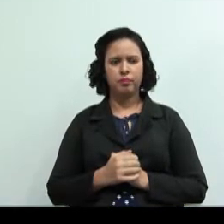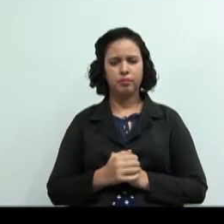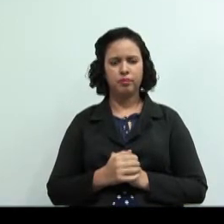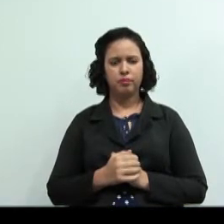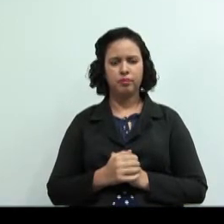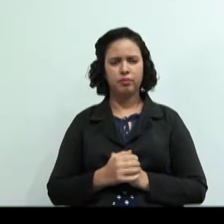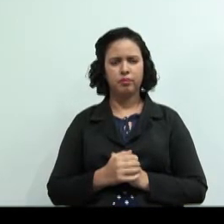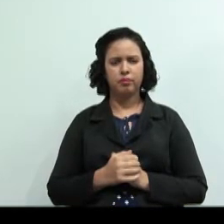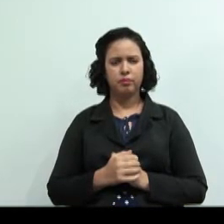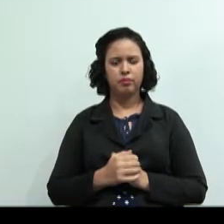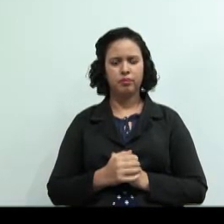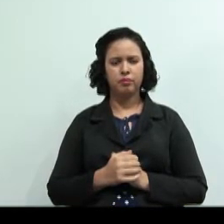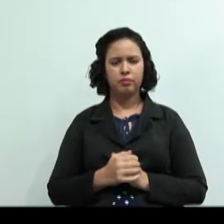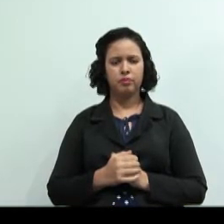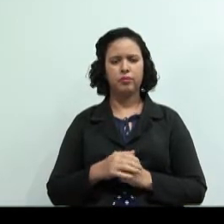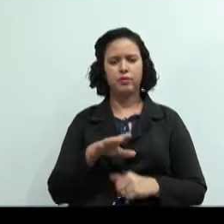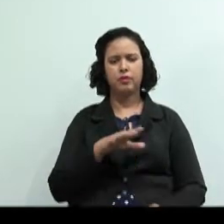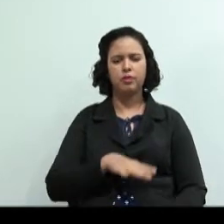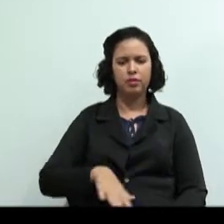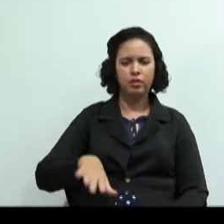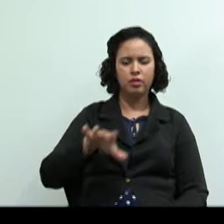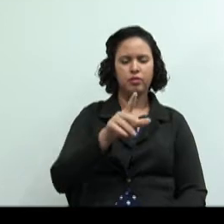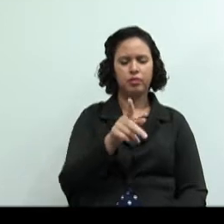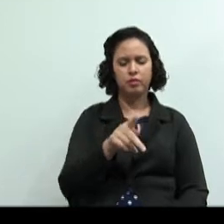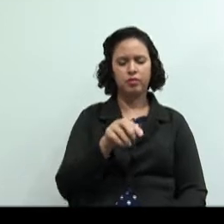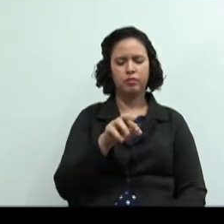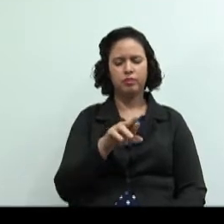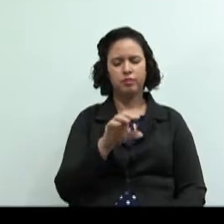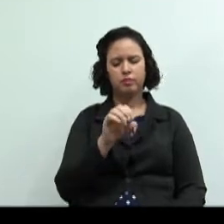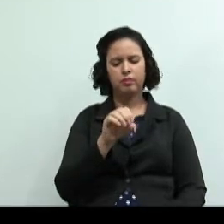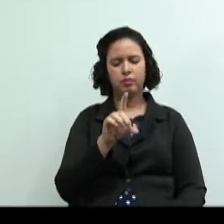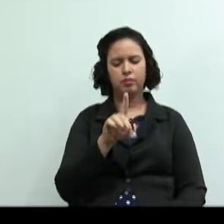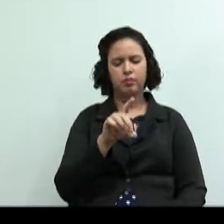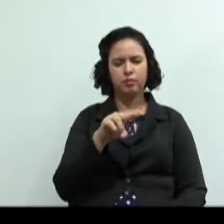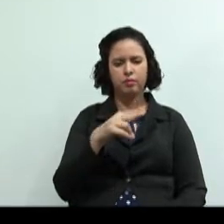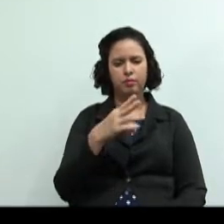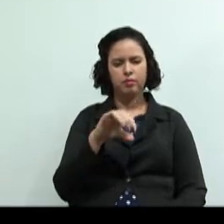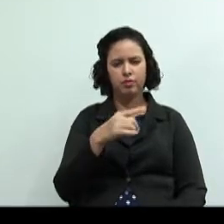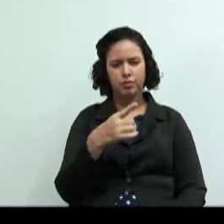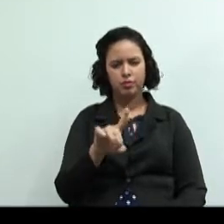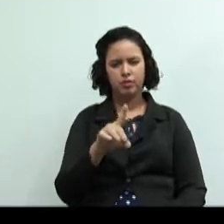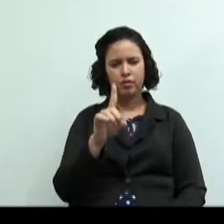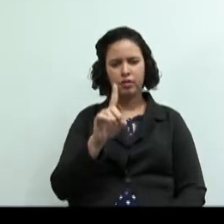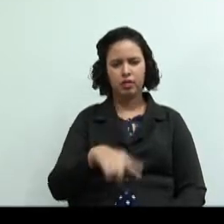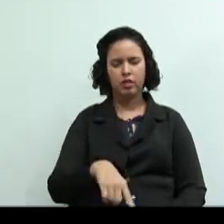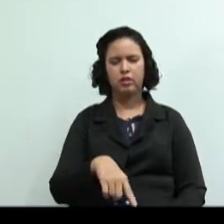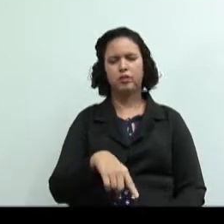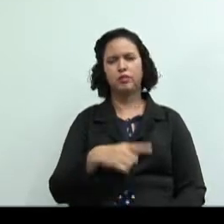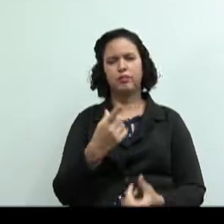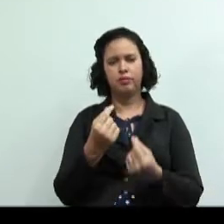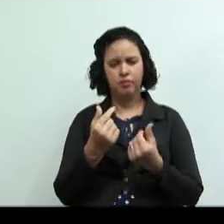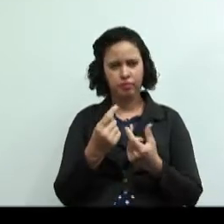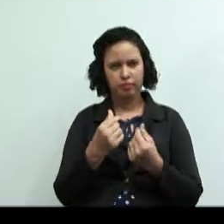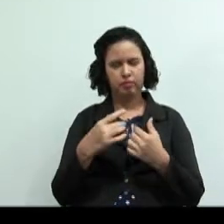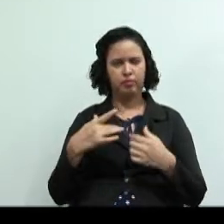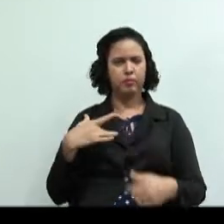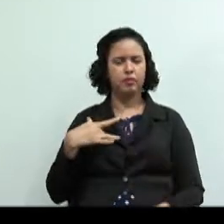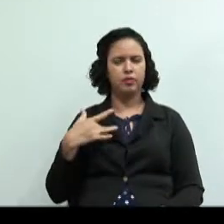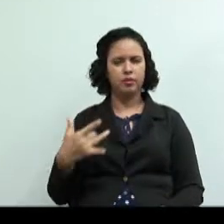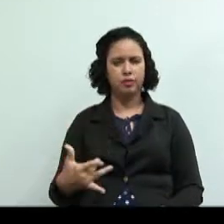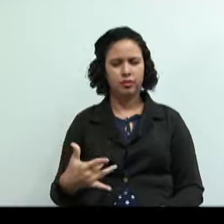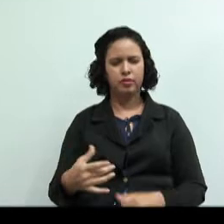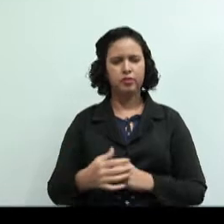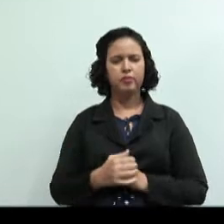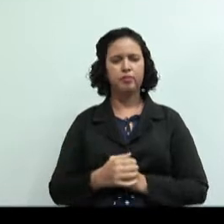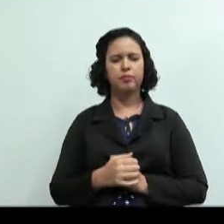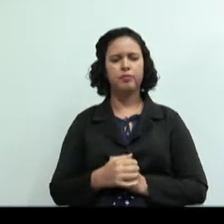o ramo da produção é a modalidade básica da economia solidária isso porque alguém